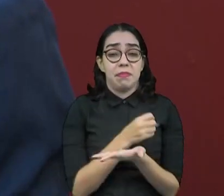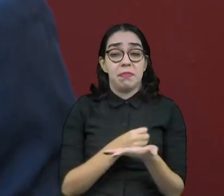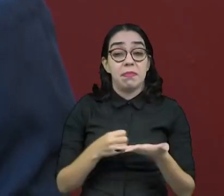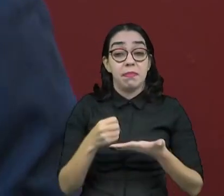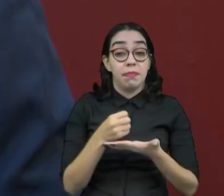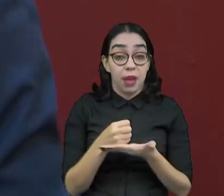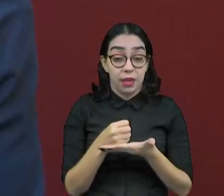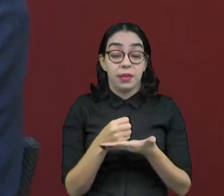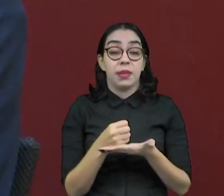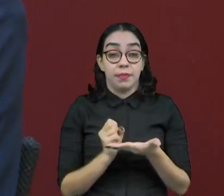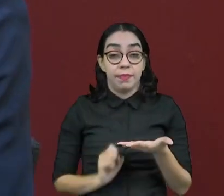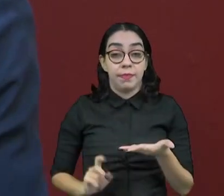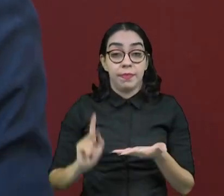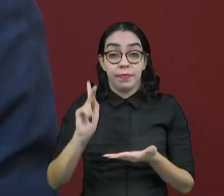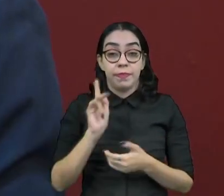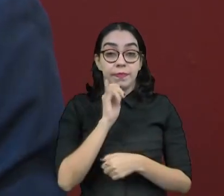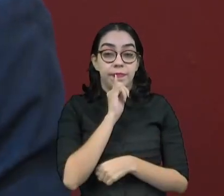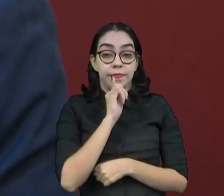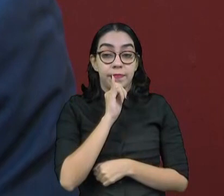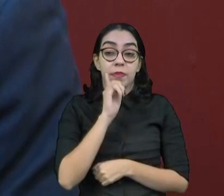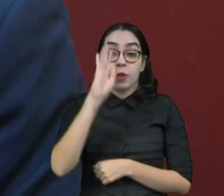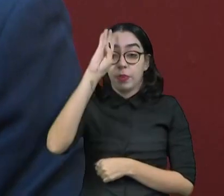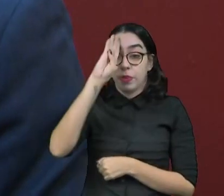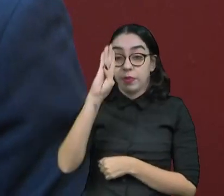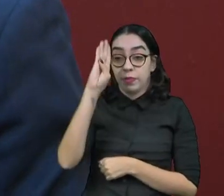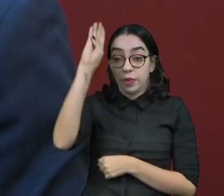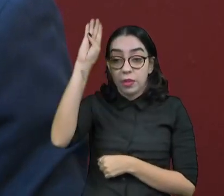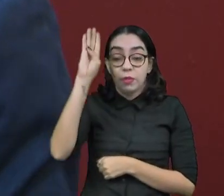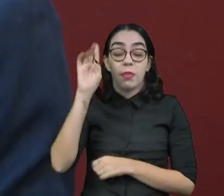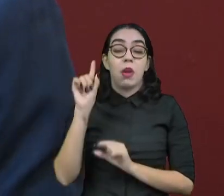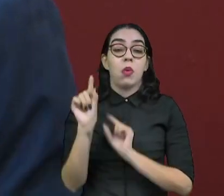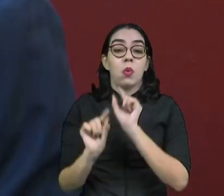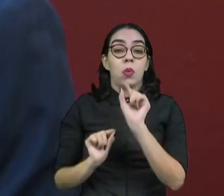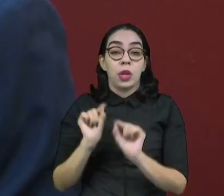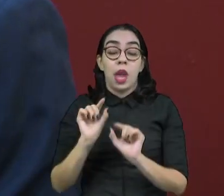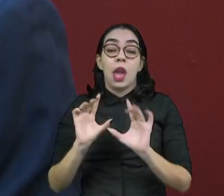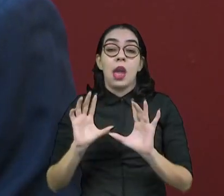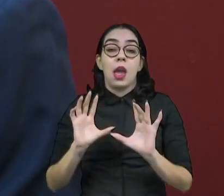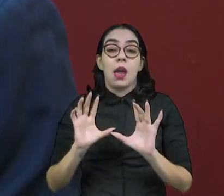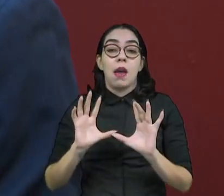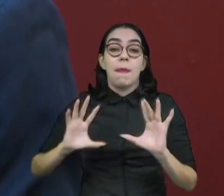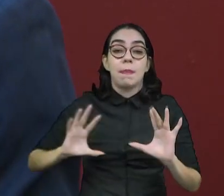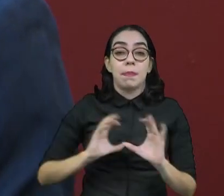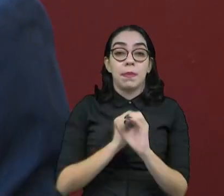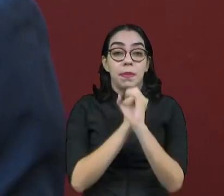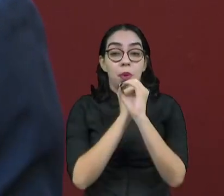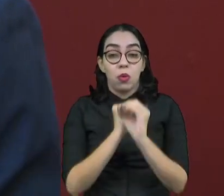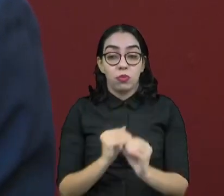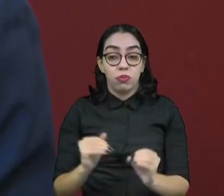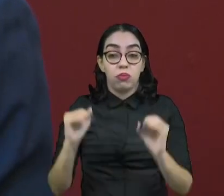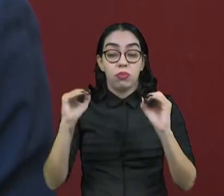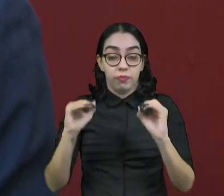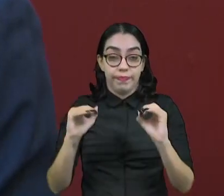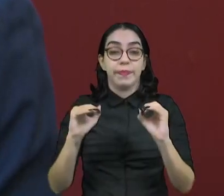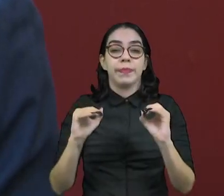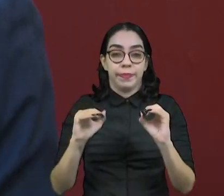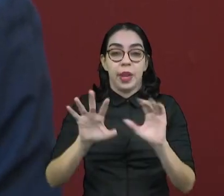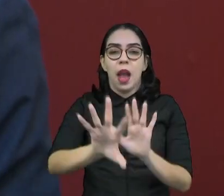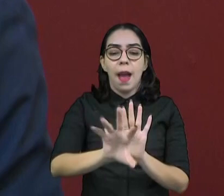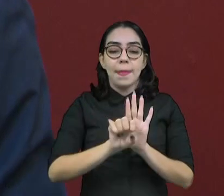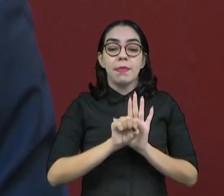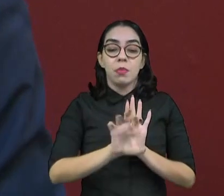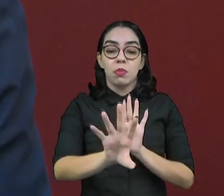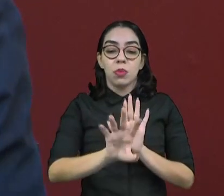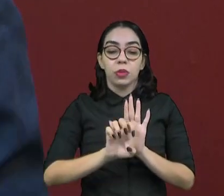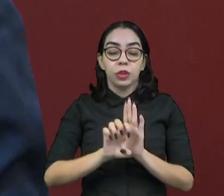pesquisas. Um deles, e o principal deles, que é a amostragem estatística, ou seja, é o método pelo qual